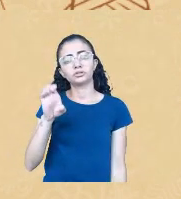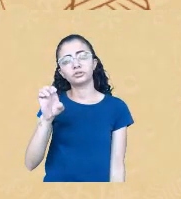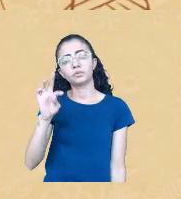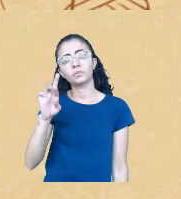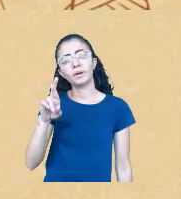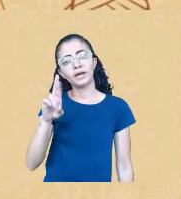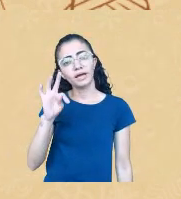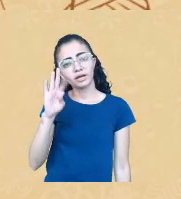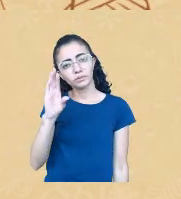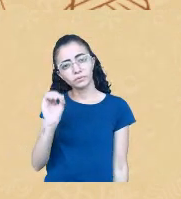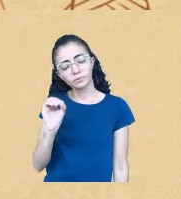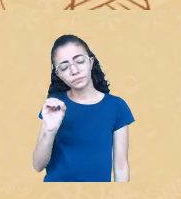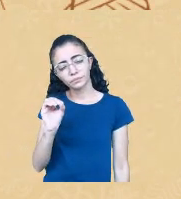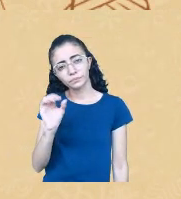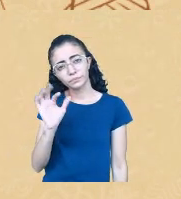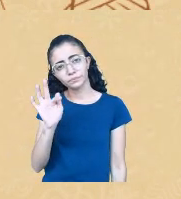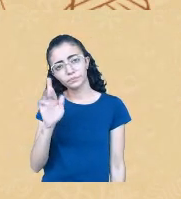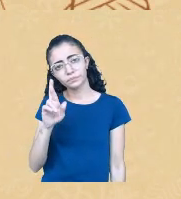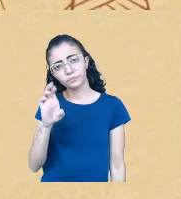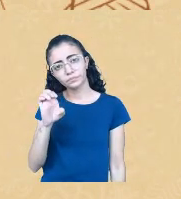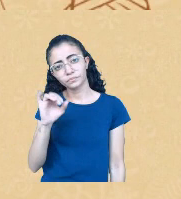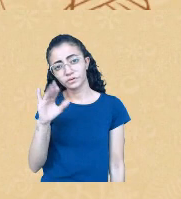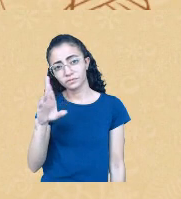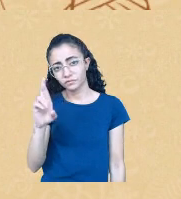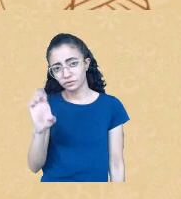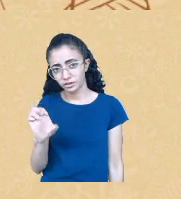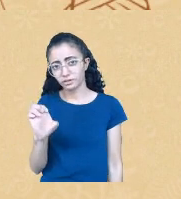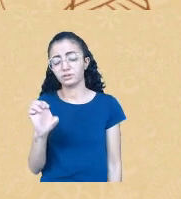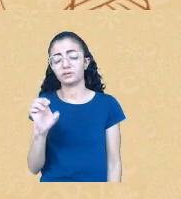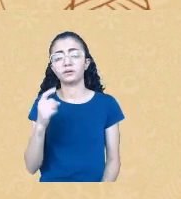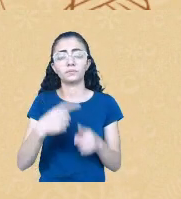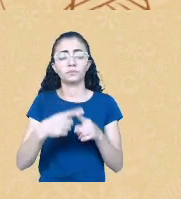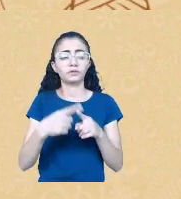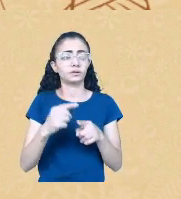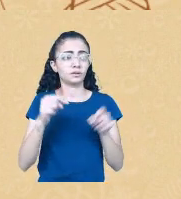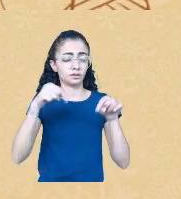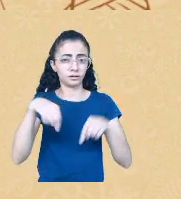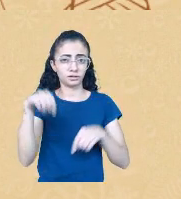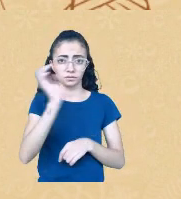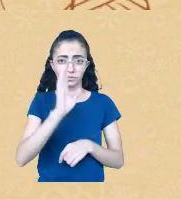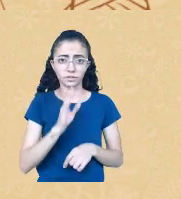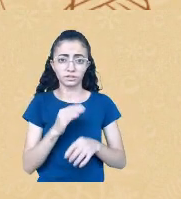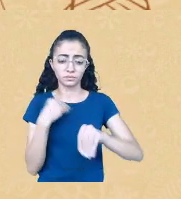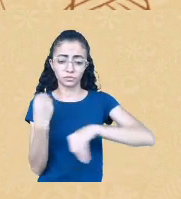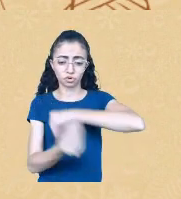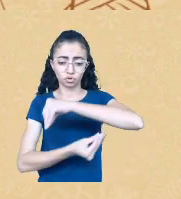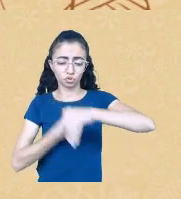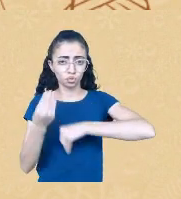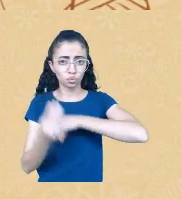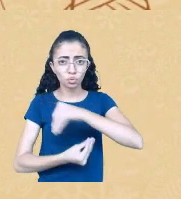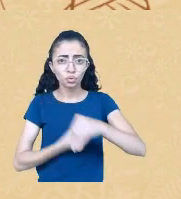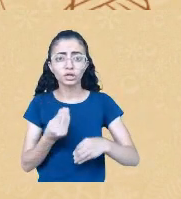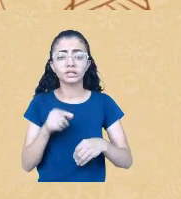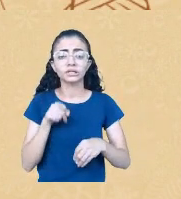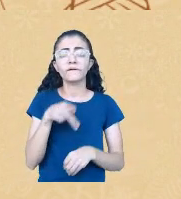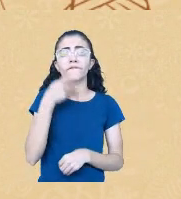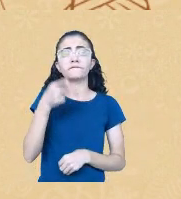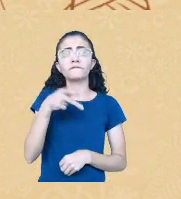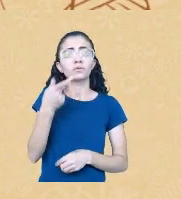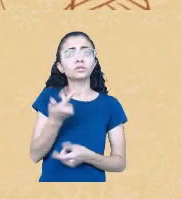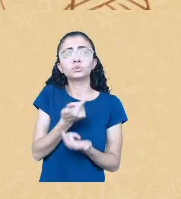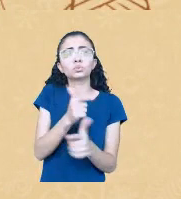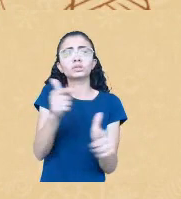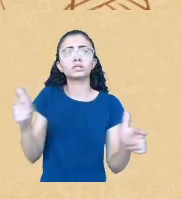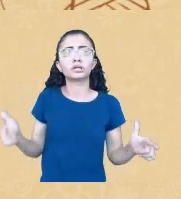miscigenação sanguínea no nosso território, não haveria racismo. E a gente sabe, né, que o fato de